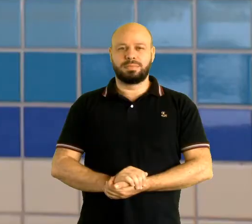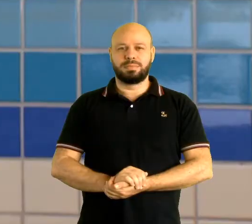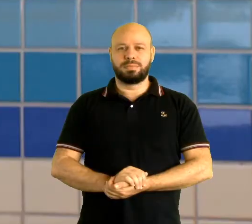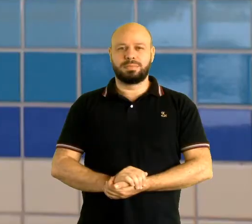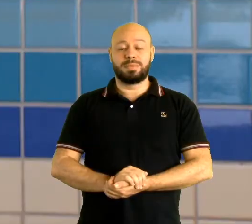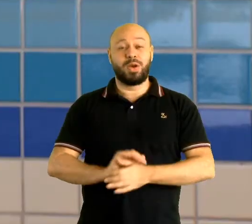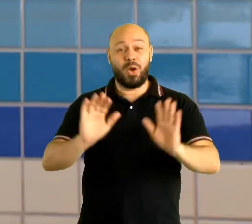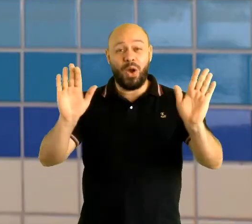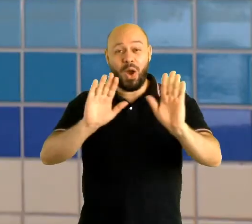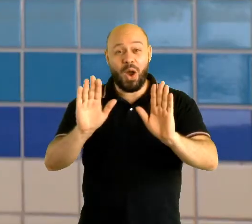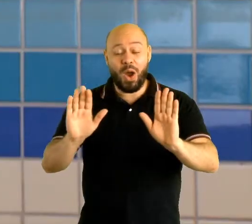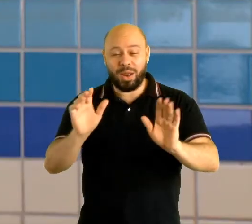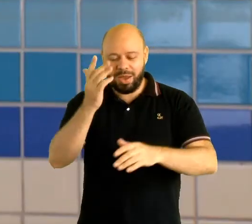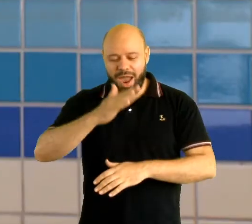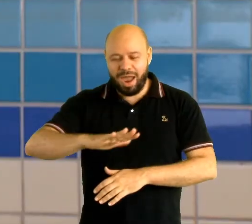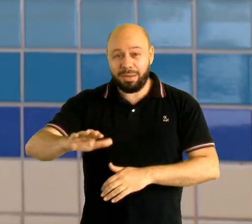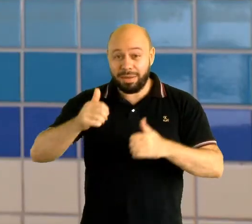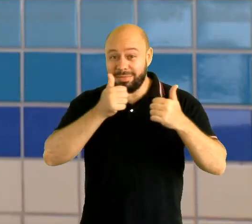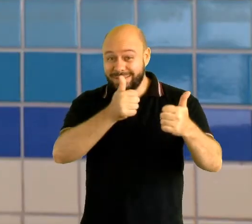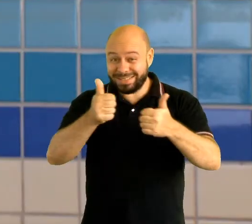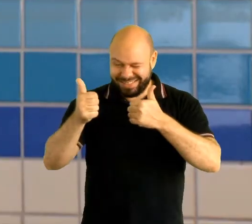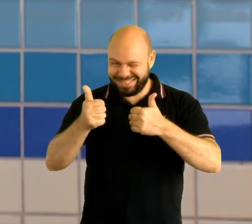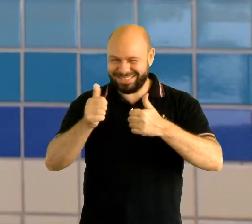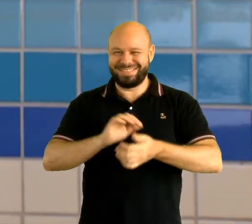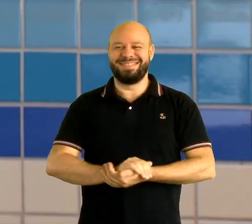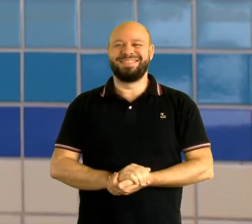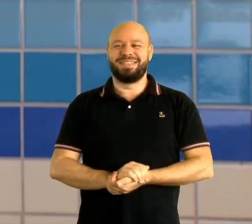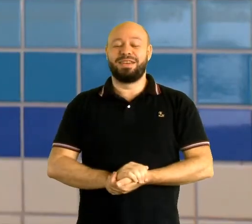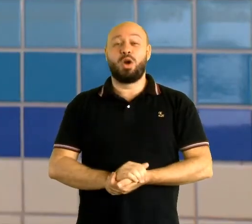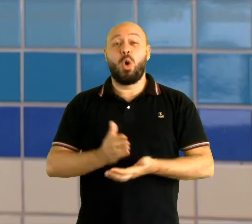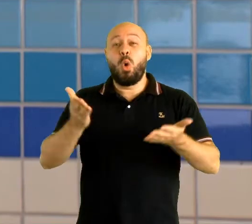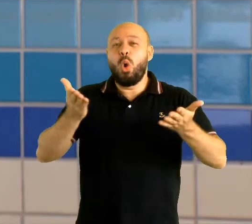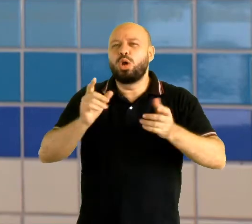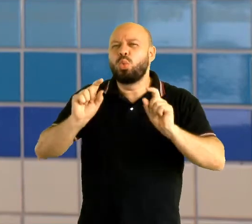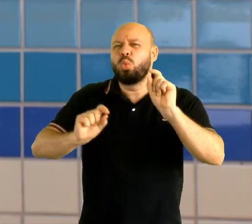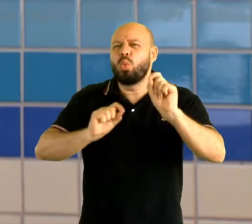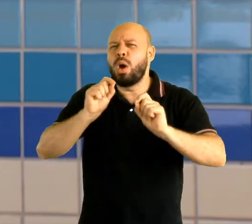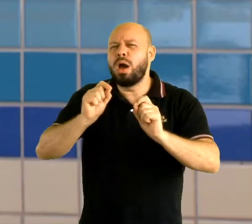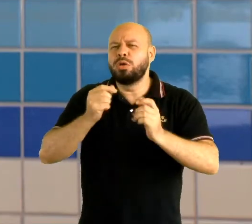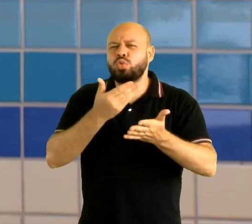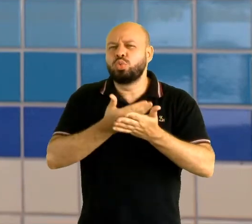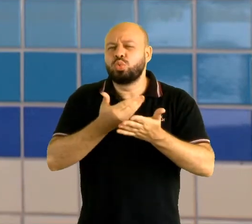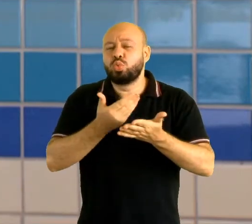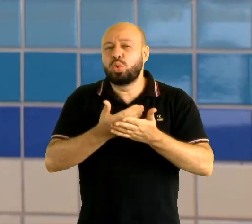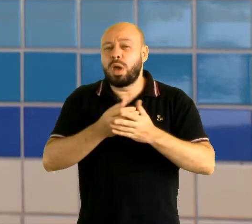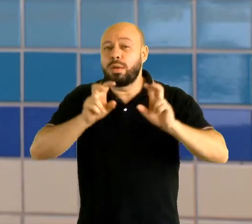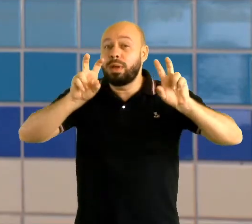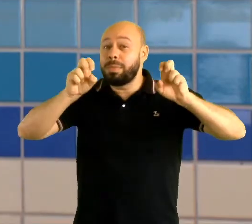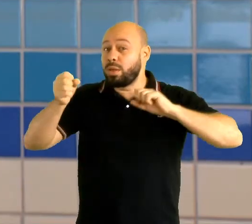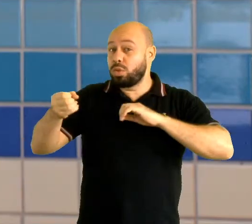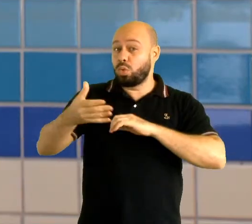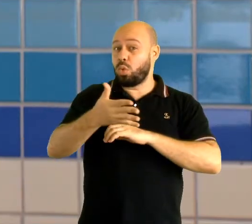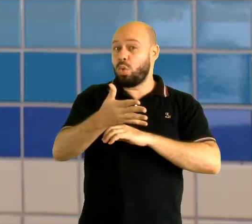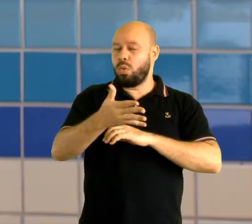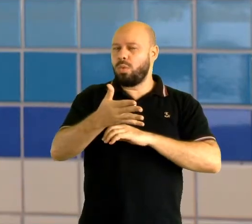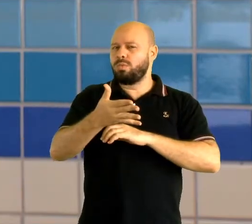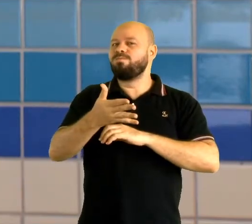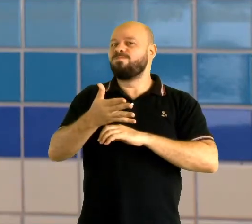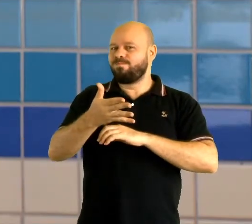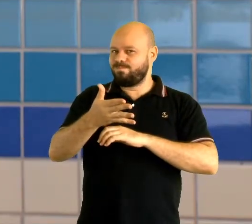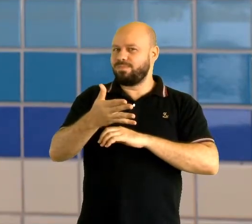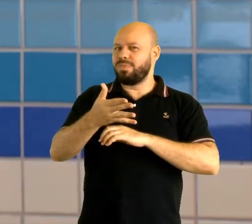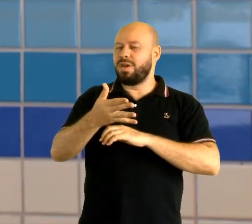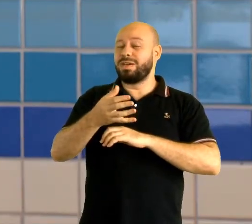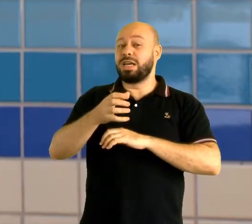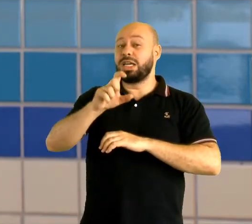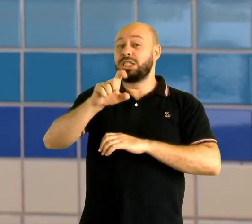Olá, crianças! Tudo bem com vocês? Hoje nós vamos estudar um assunto novo. Hoje nós vamos falar da